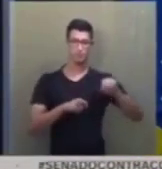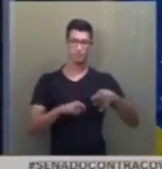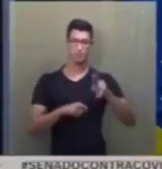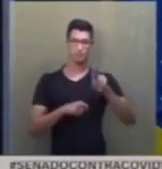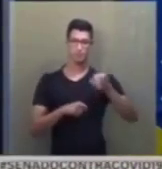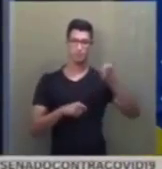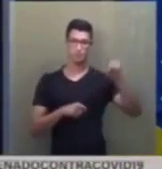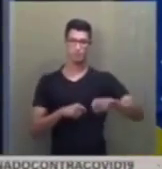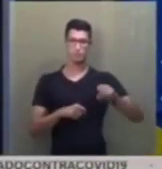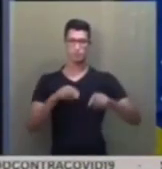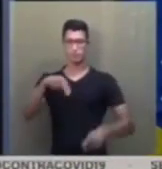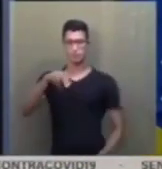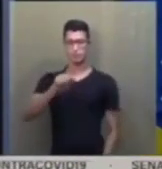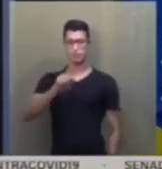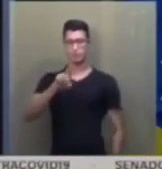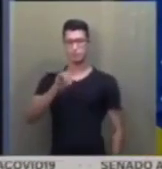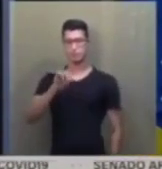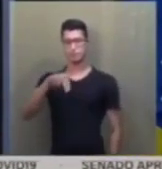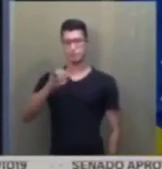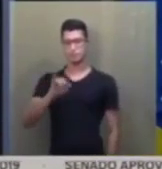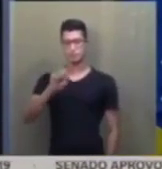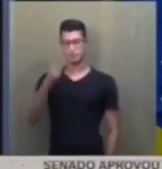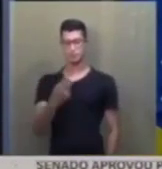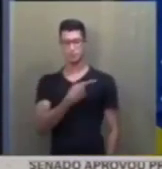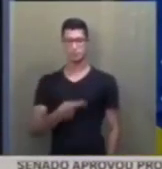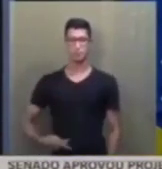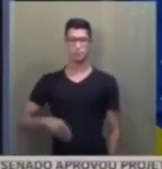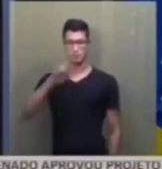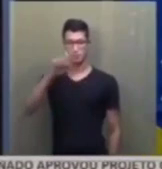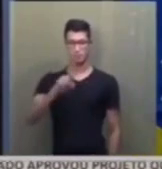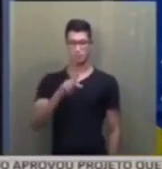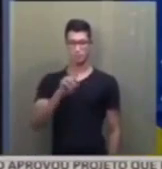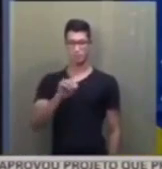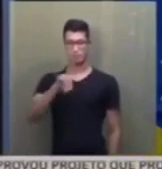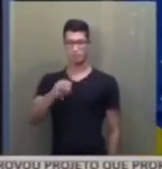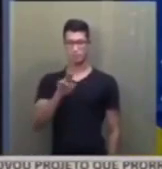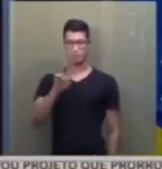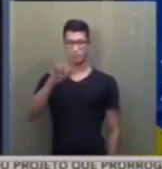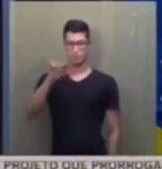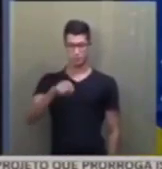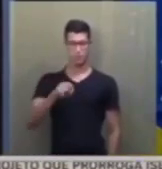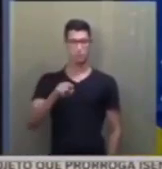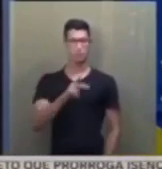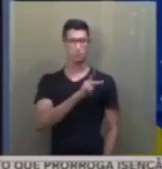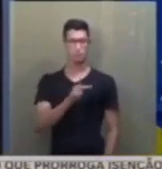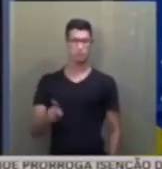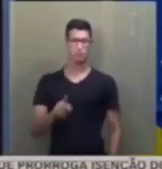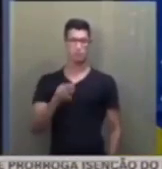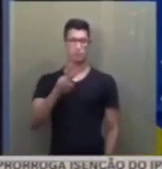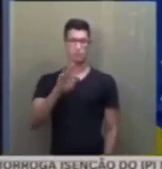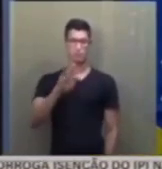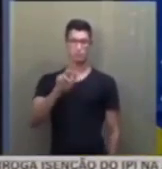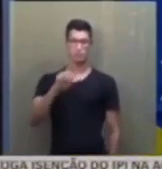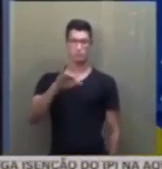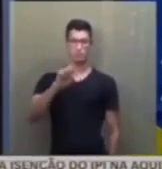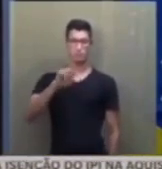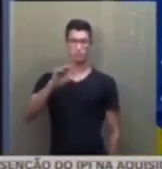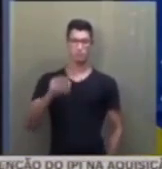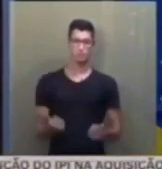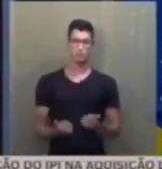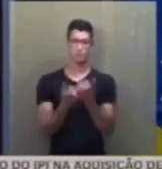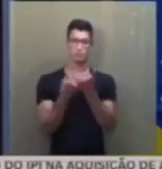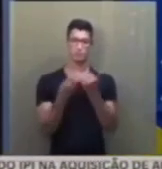A Nadine Dubal, ex-presidente da Expo Ijuí. O professor Adelar Francisco Baggio, assessor